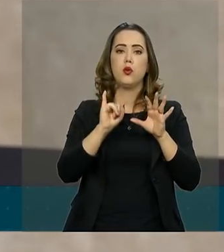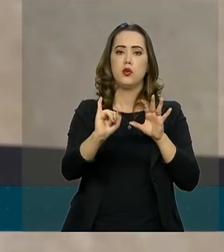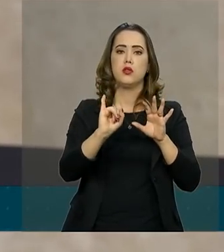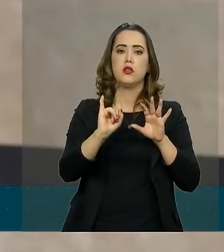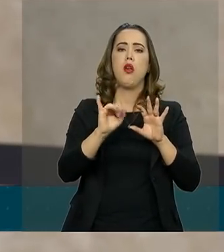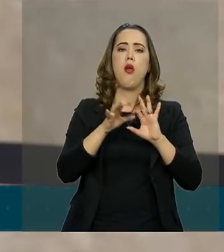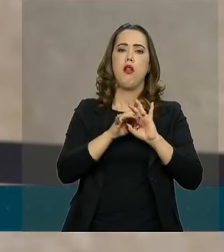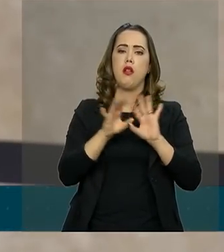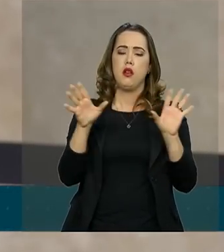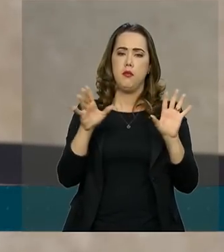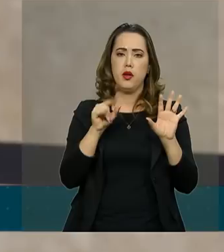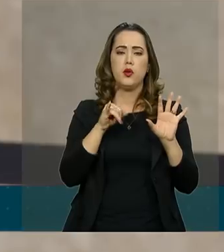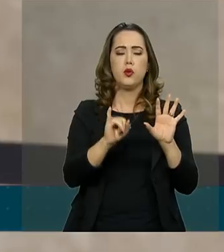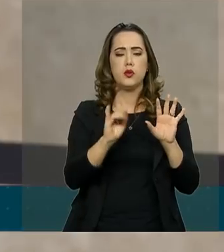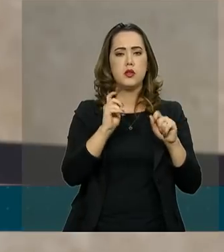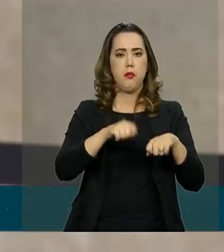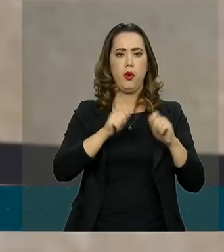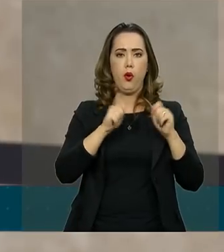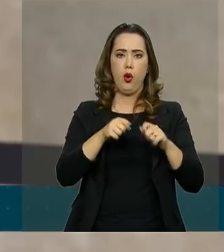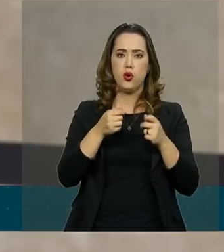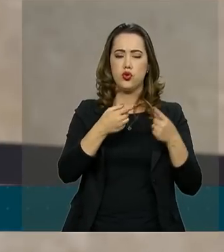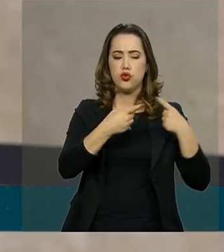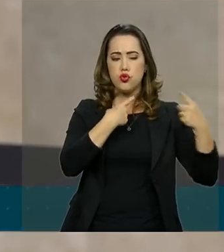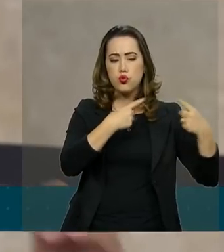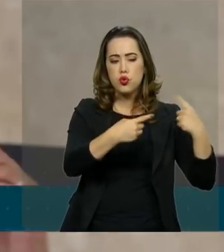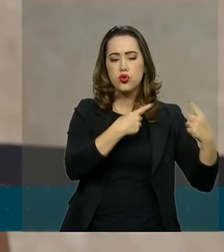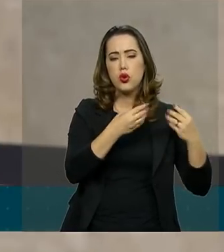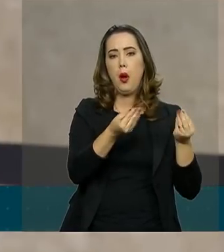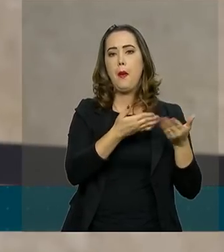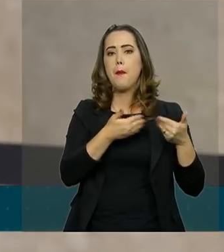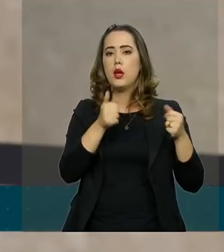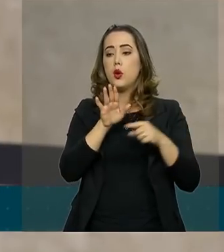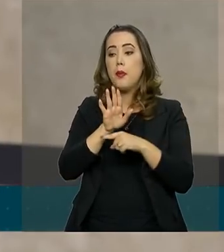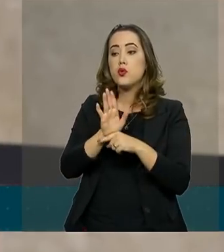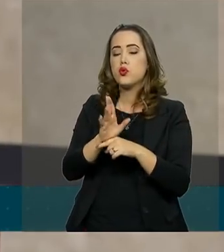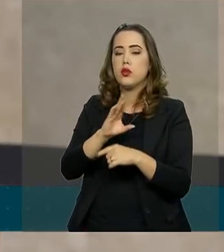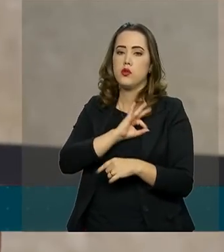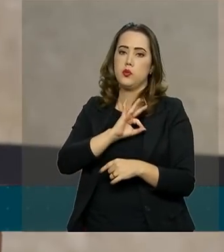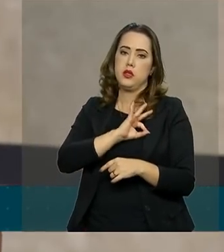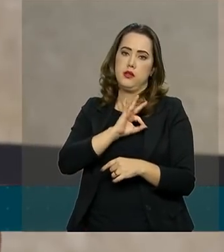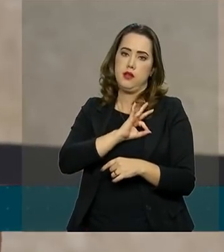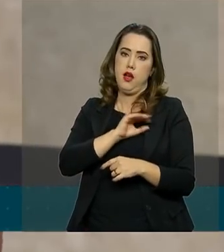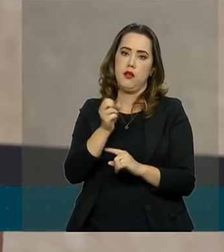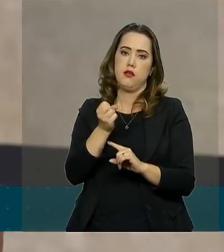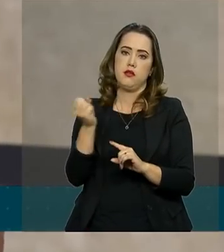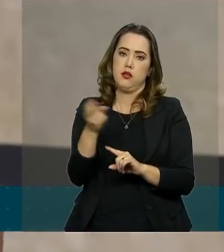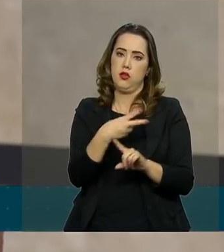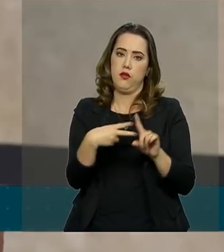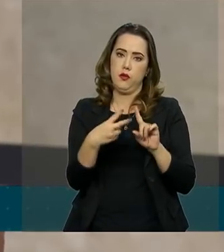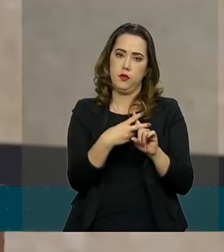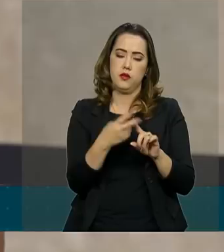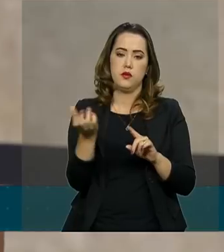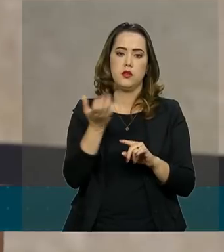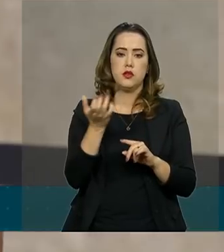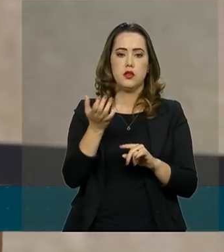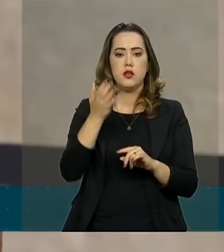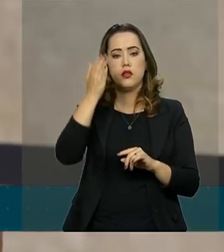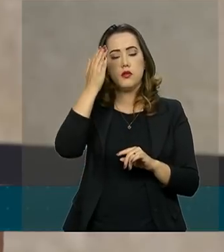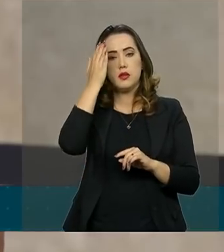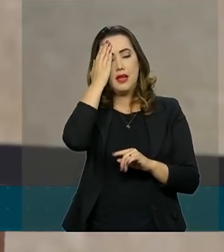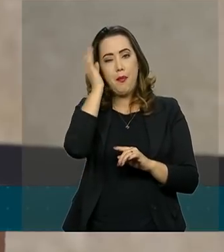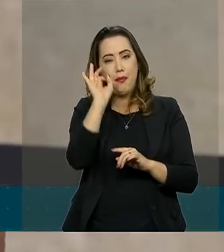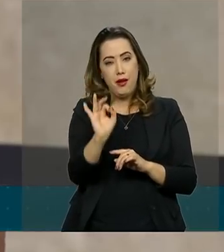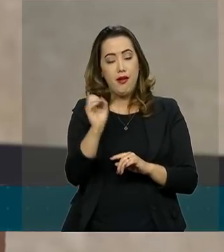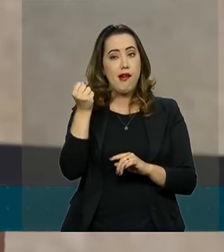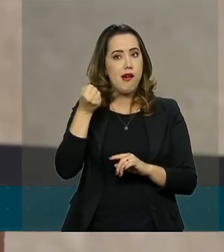policiais, as forças de segurança na reforma da previdência. Eu gostaria de deixar isso de um ponto mais claro.